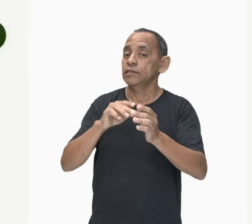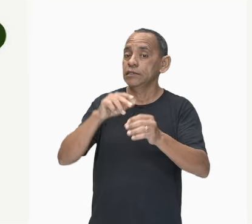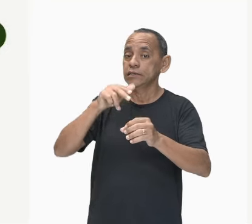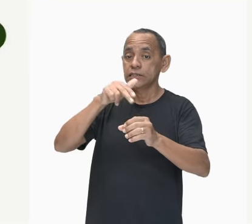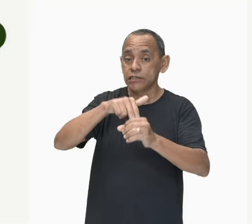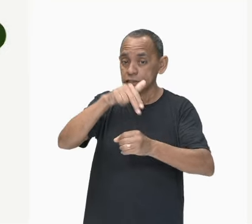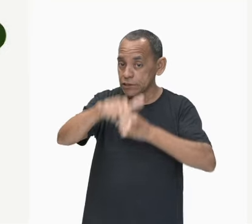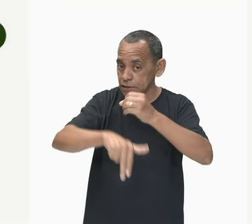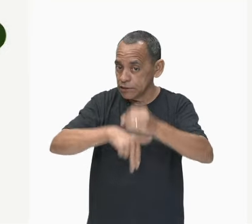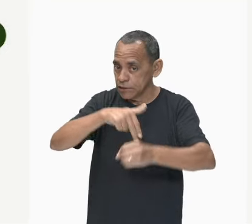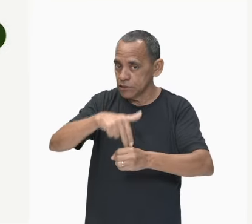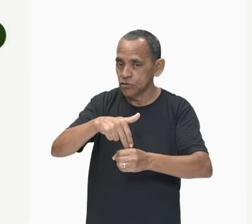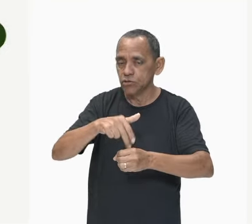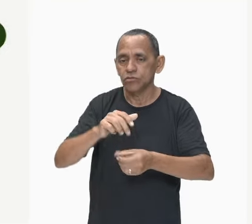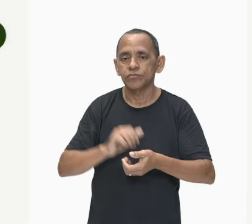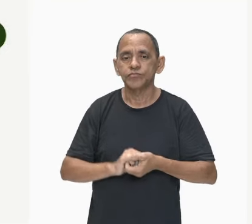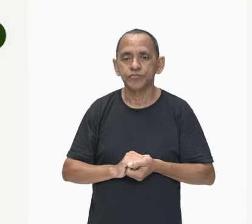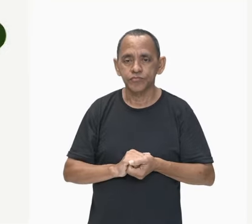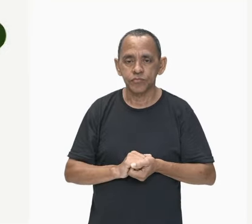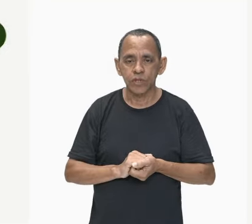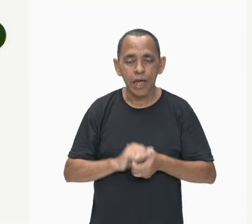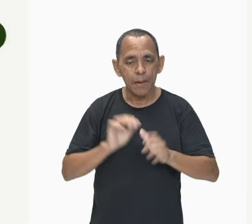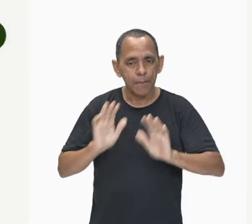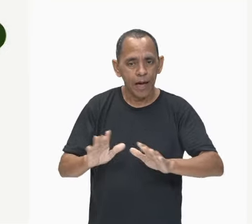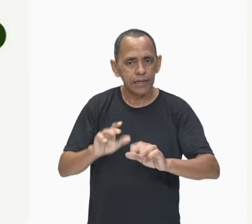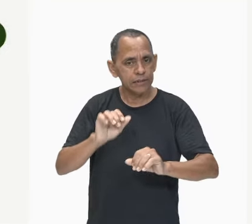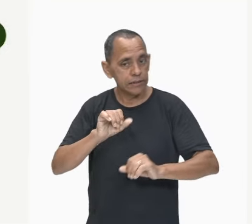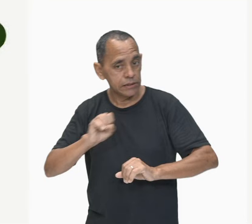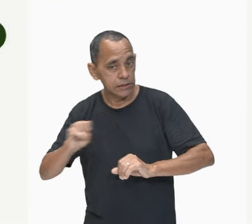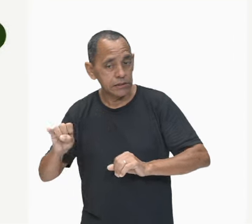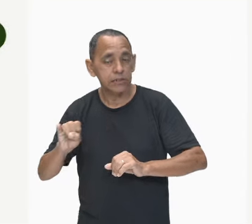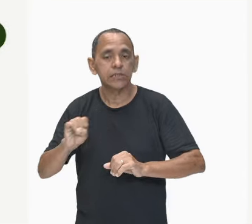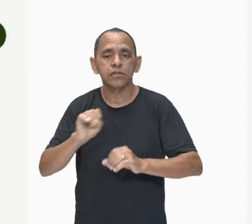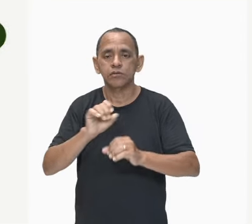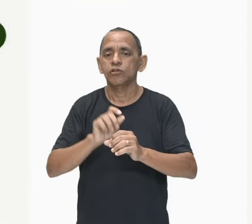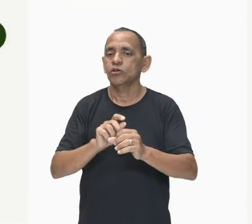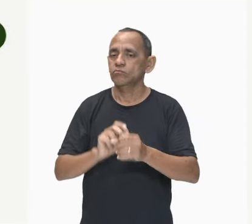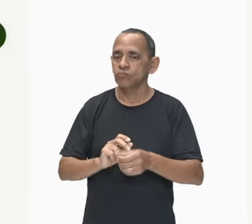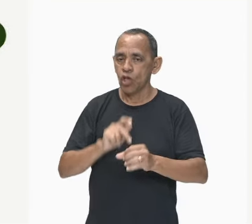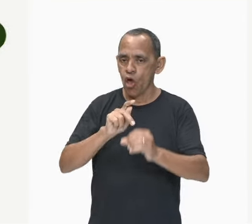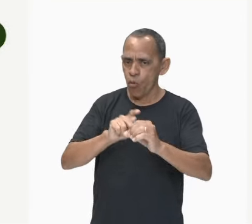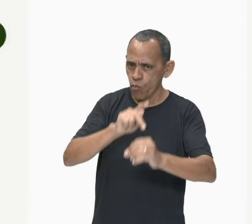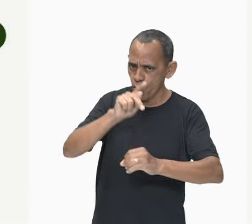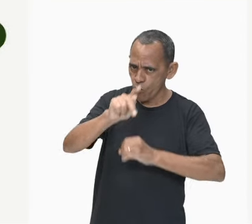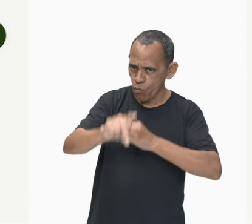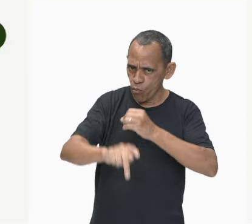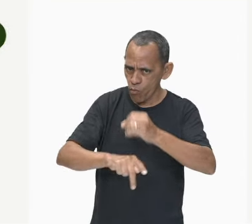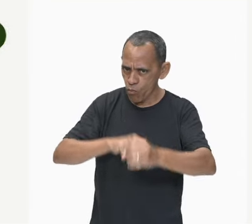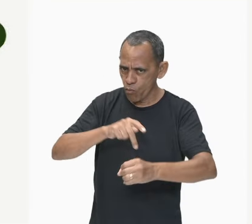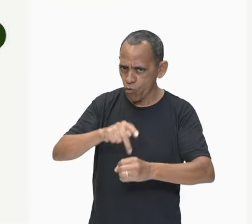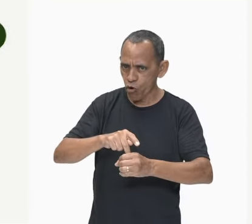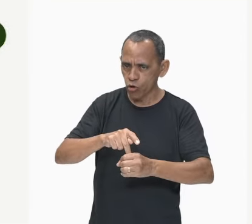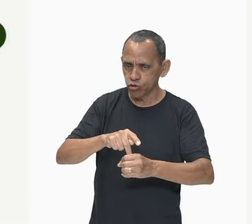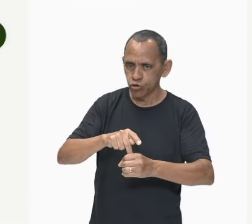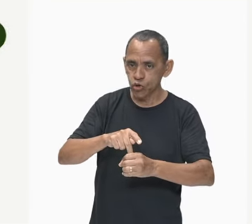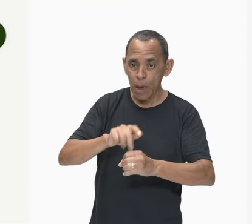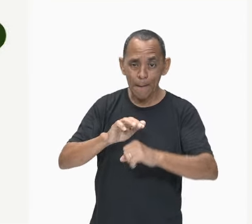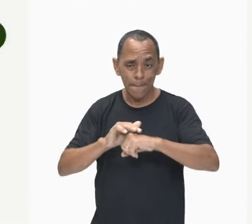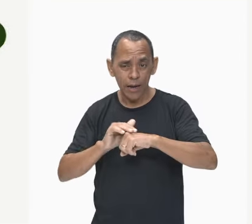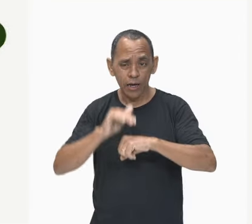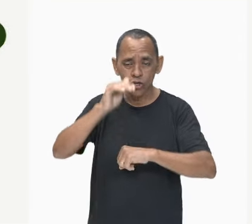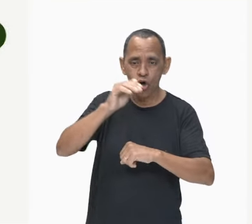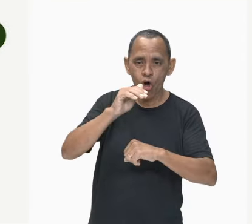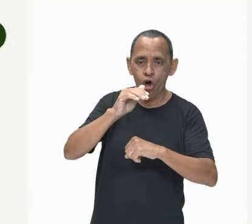vamos dizer que o corpo eletrizado positivamente, corpo eletrizado positivamente